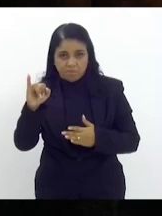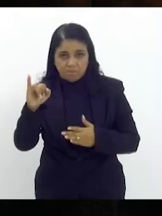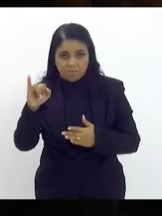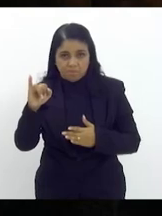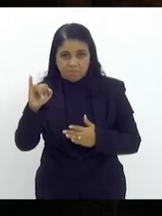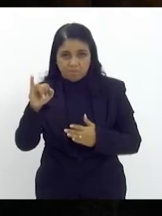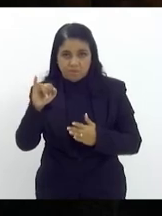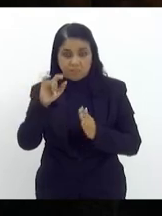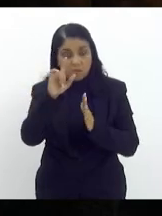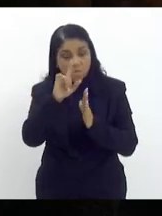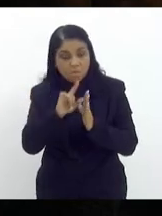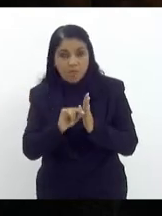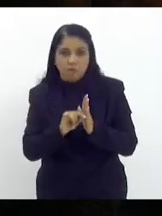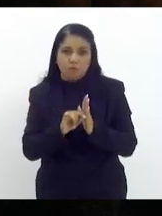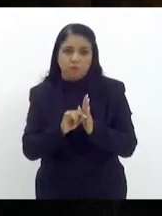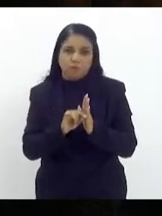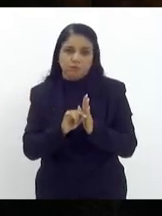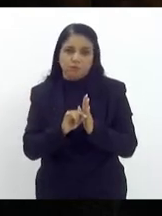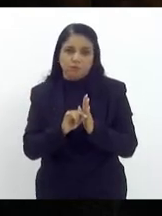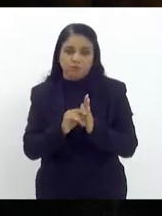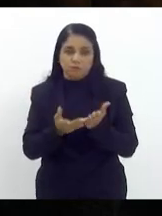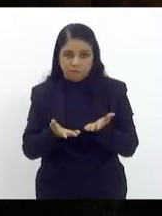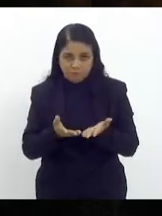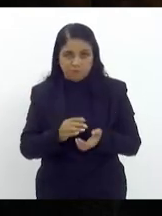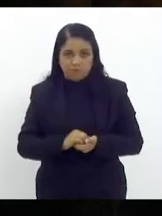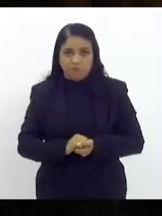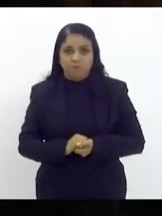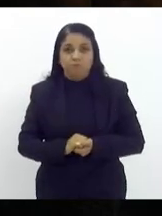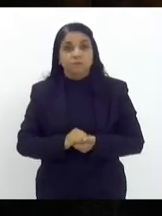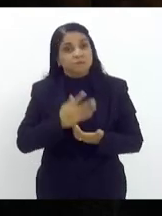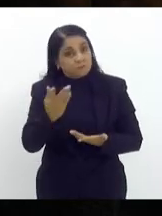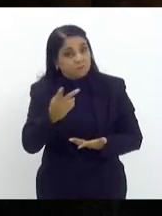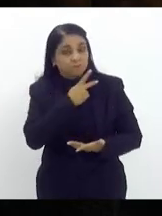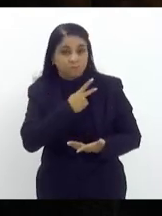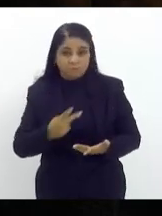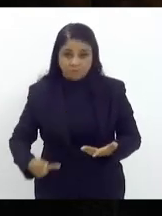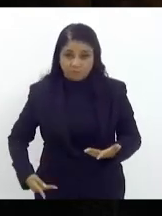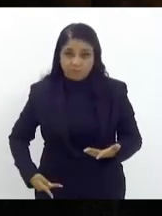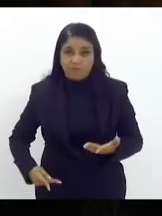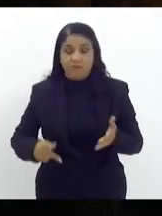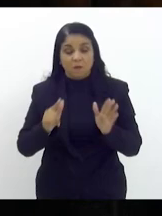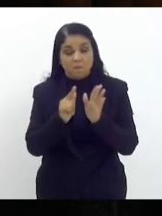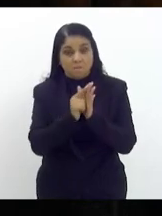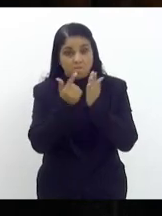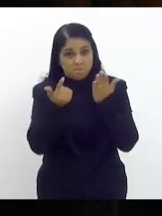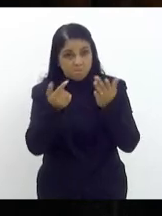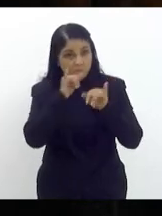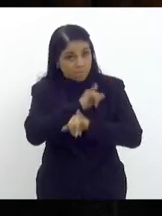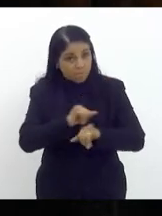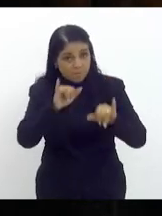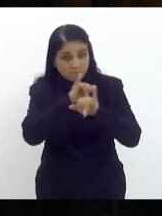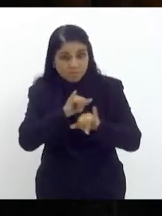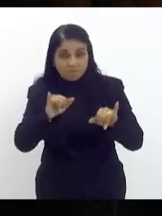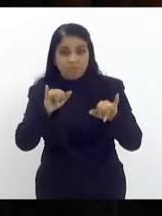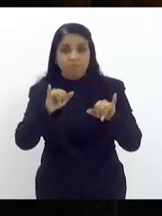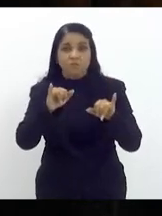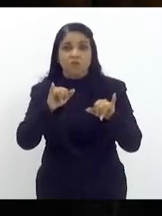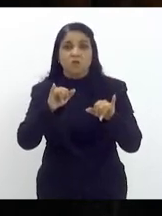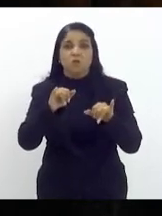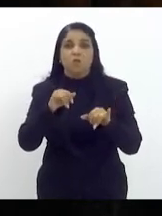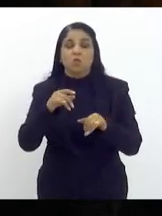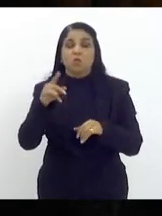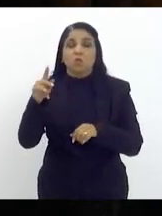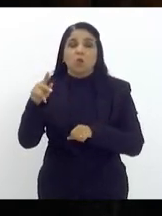e senhora presidente também matéria jornalística disse mas o tesouro nacional não quer